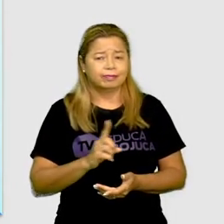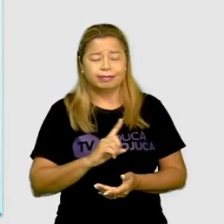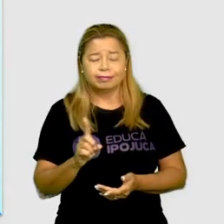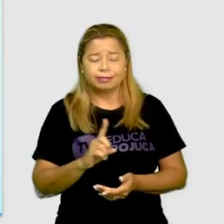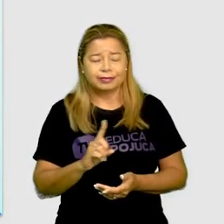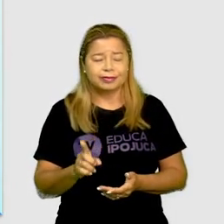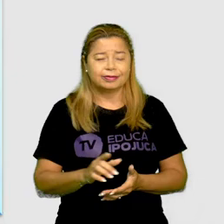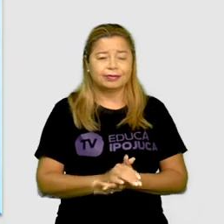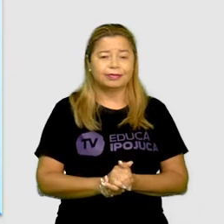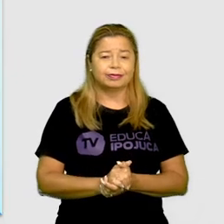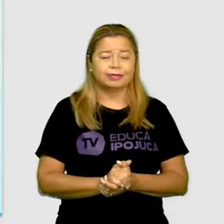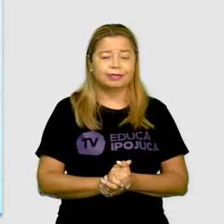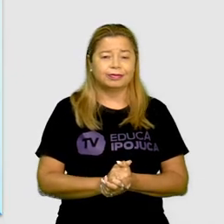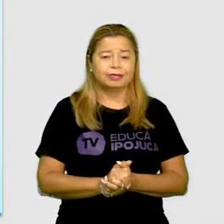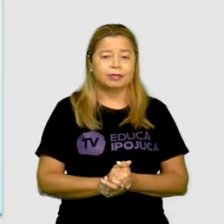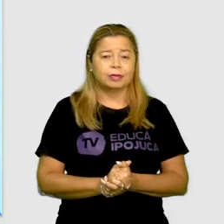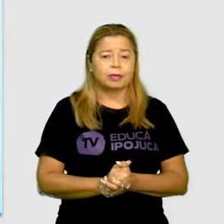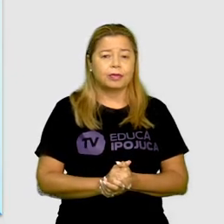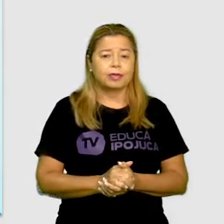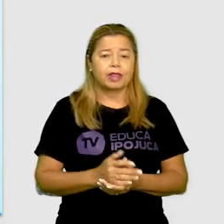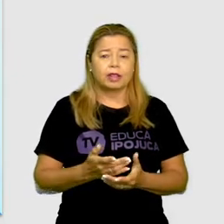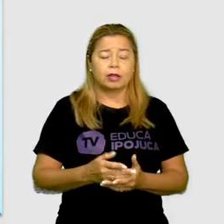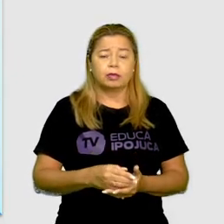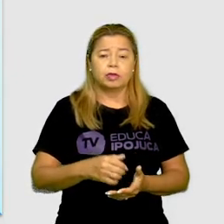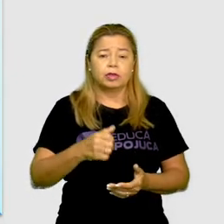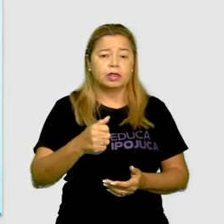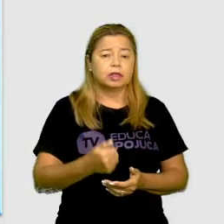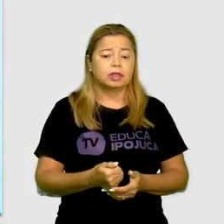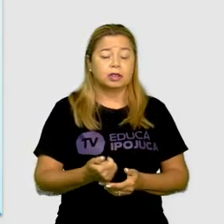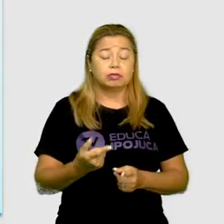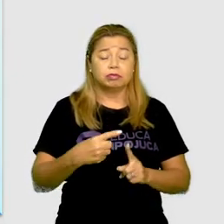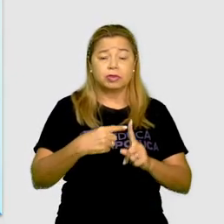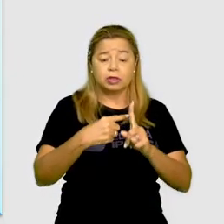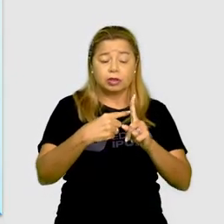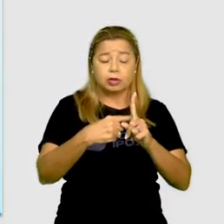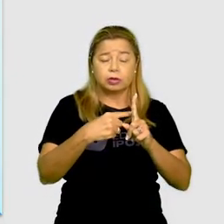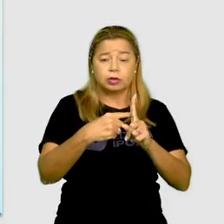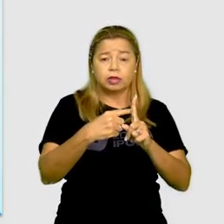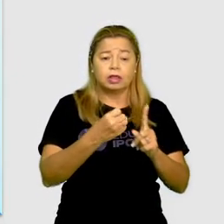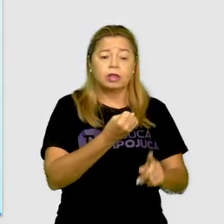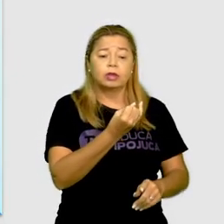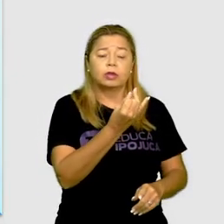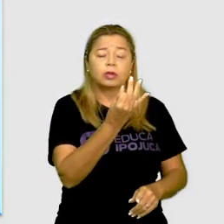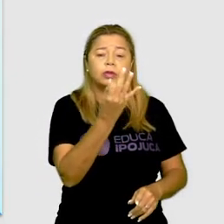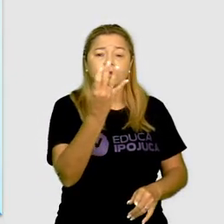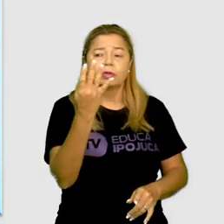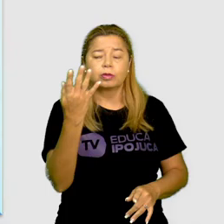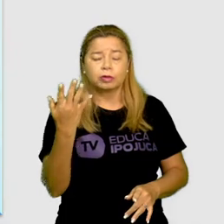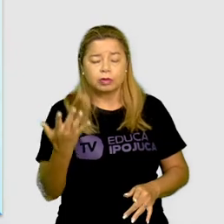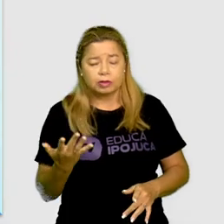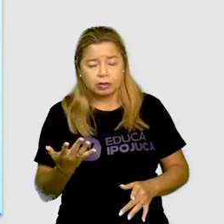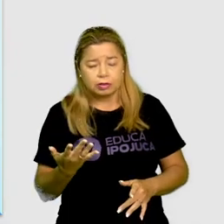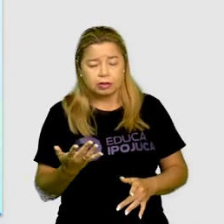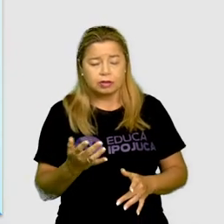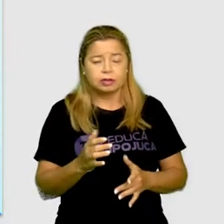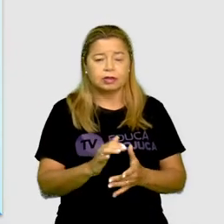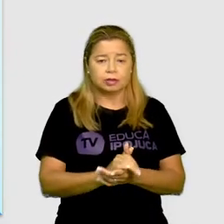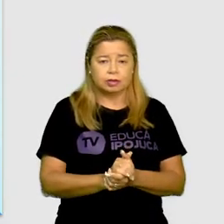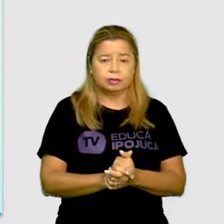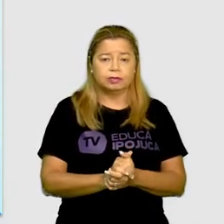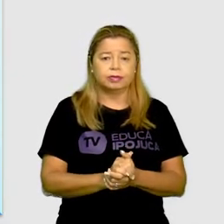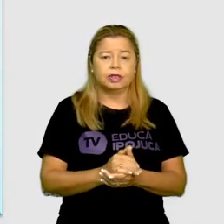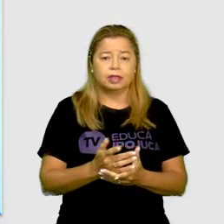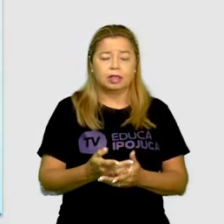Então, pode ser medida em dúzia ou em unidades, mas não tem a ver com energia no nosso